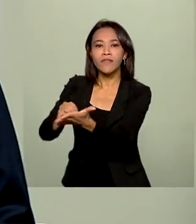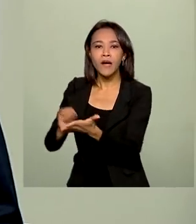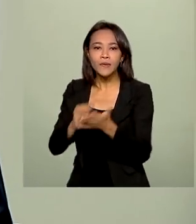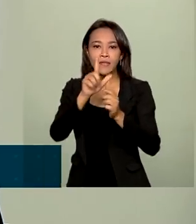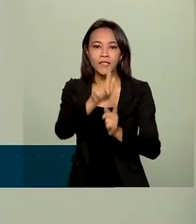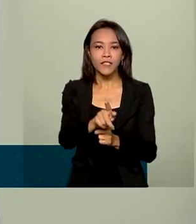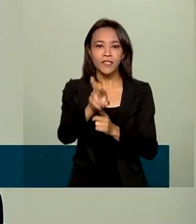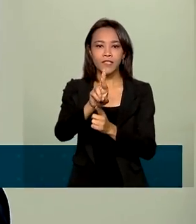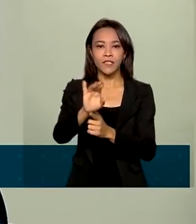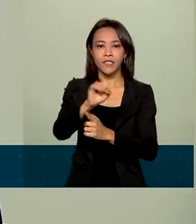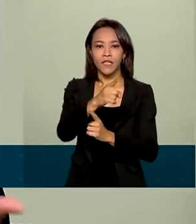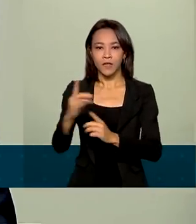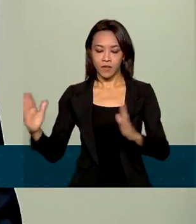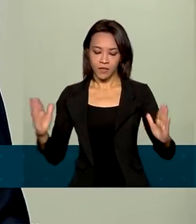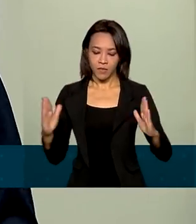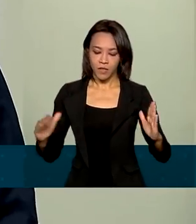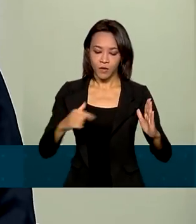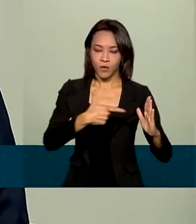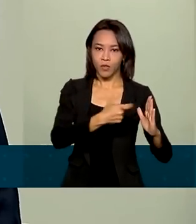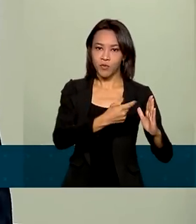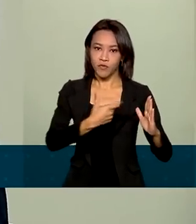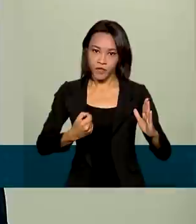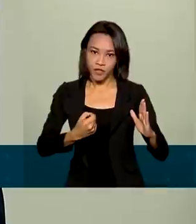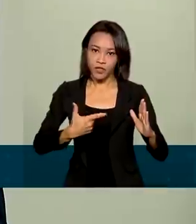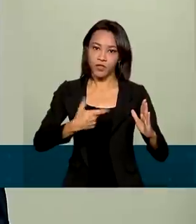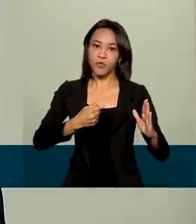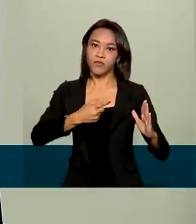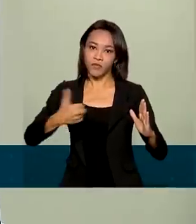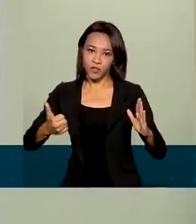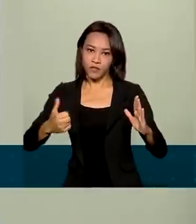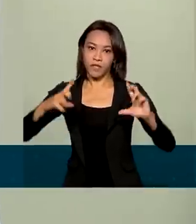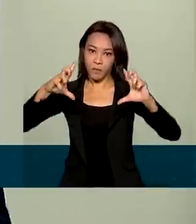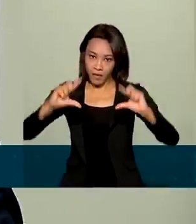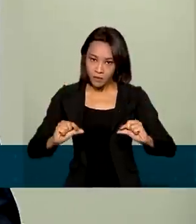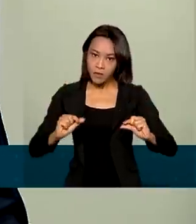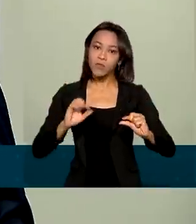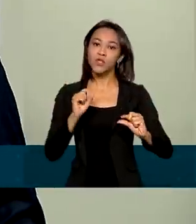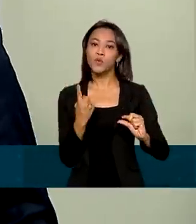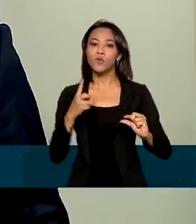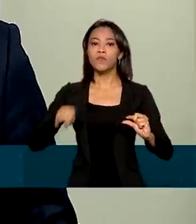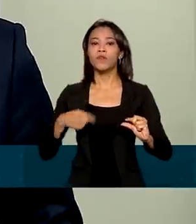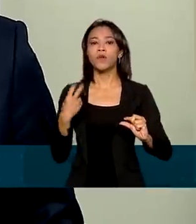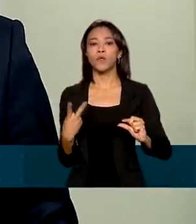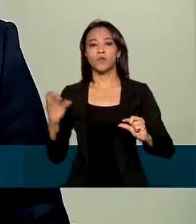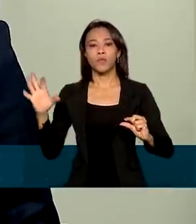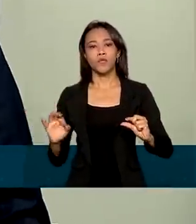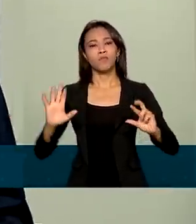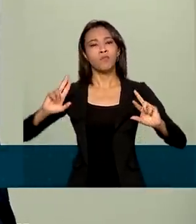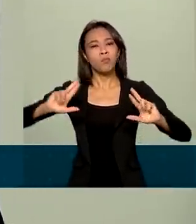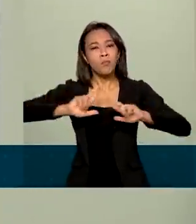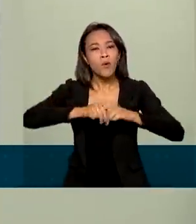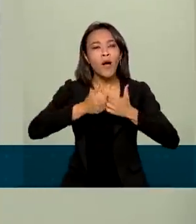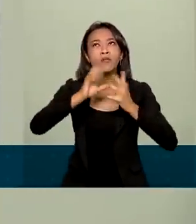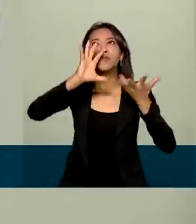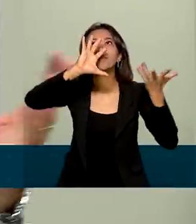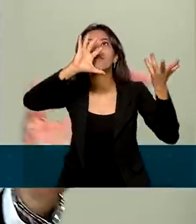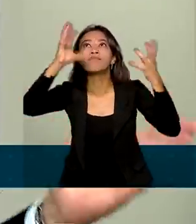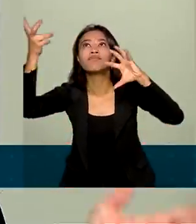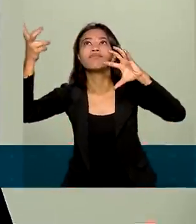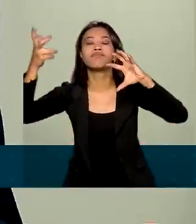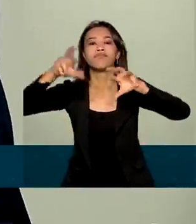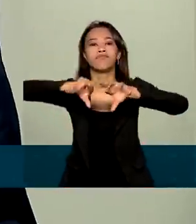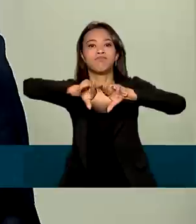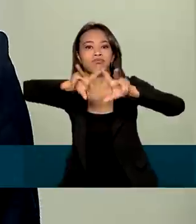e 2021 vai ter provavelmente uma redução de 1,2% em função das condições climáticas adversas.